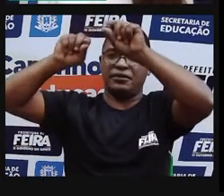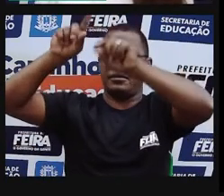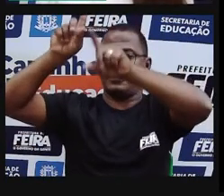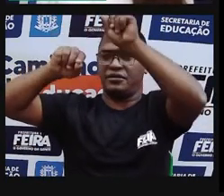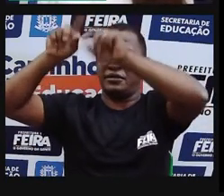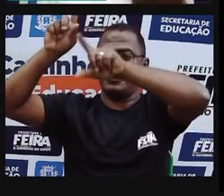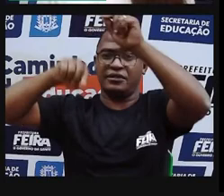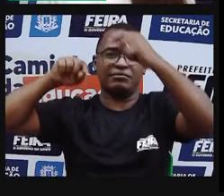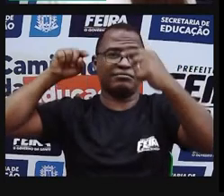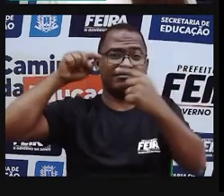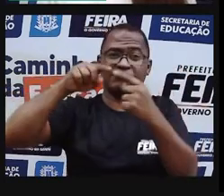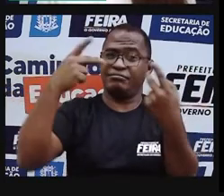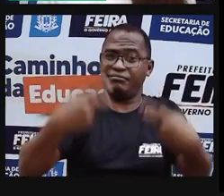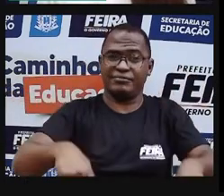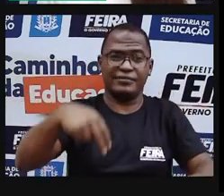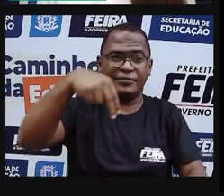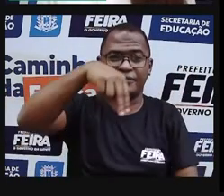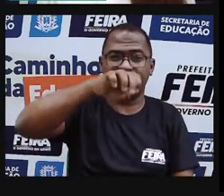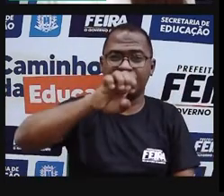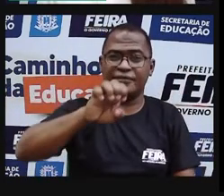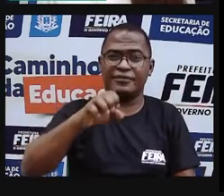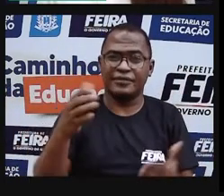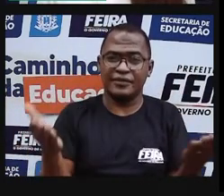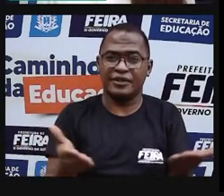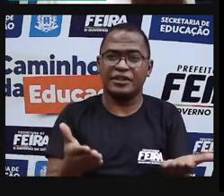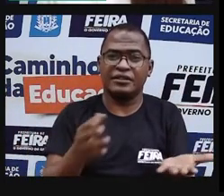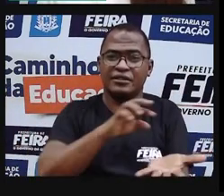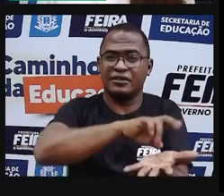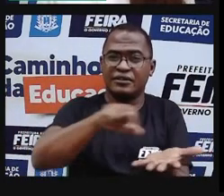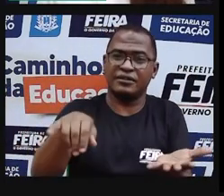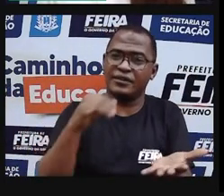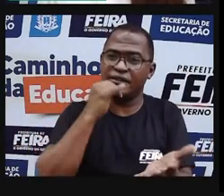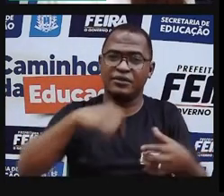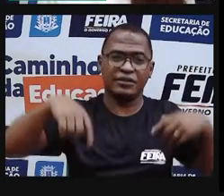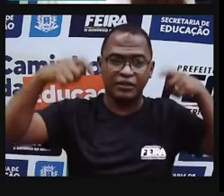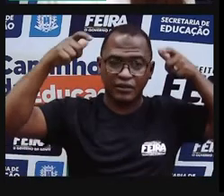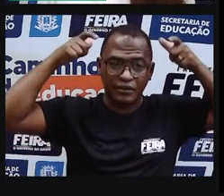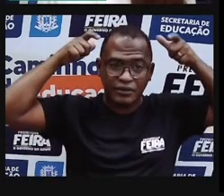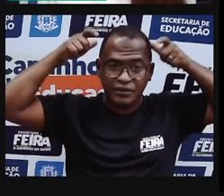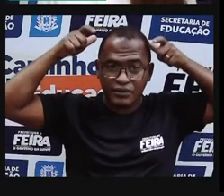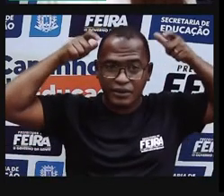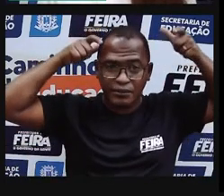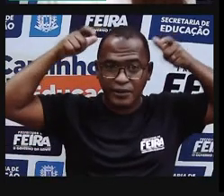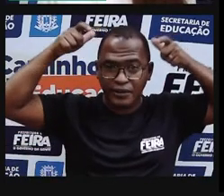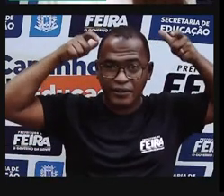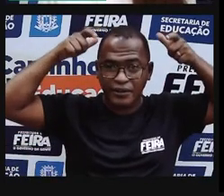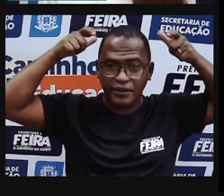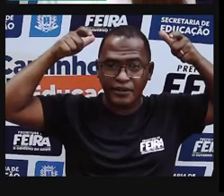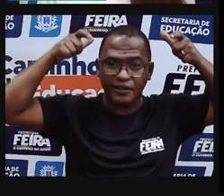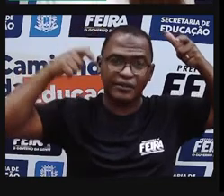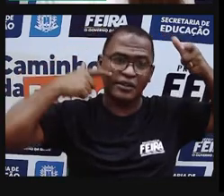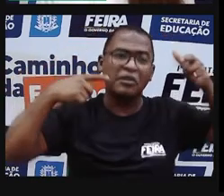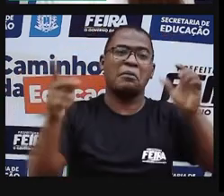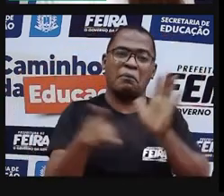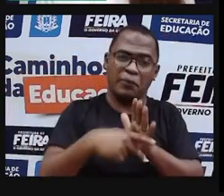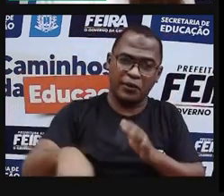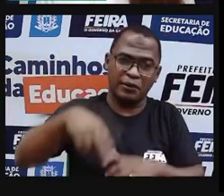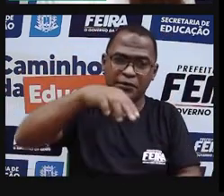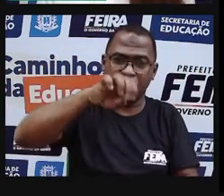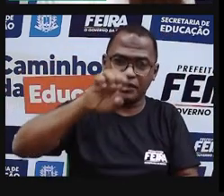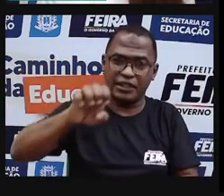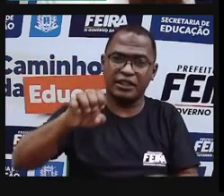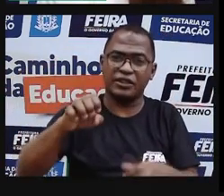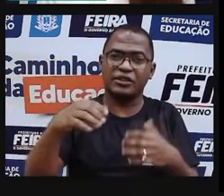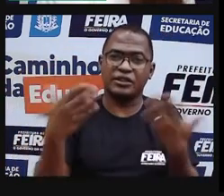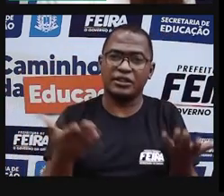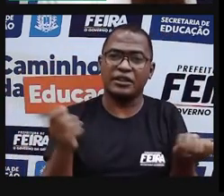nordestino. Nós temos outros elementos, como o chapéu, né? A gente percebe que aí poderia ser um